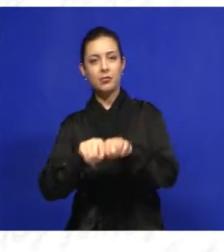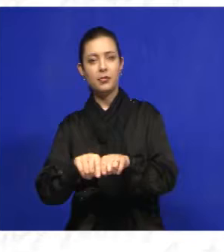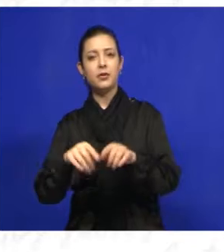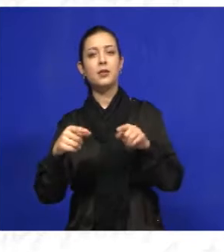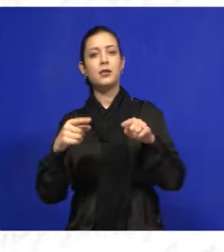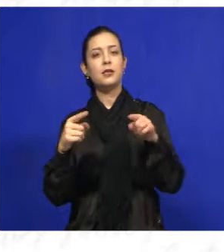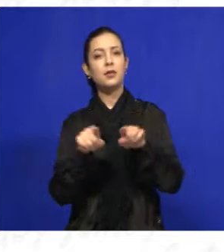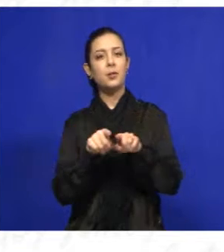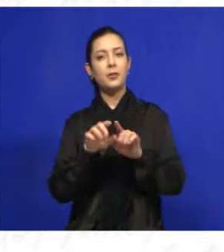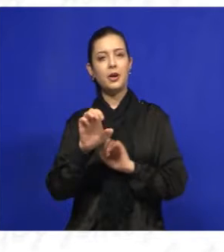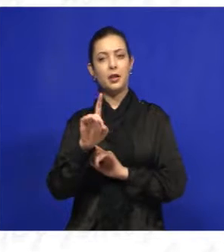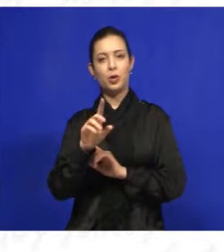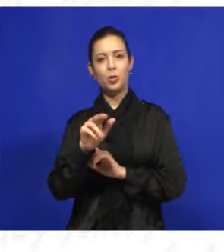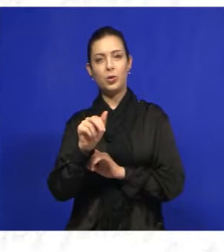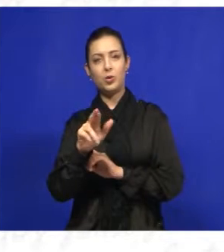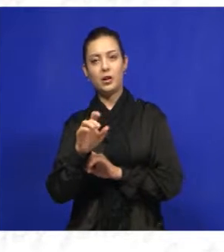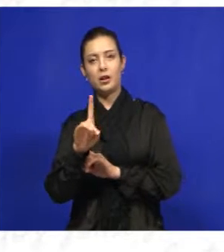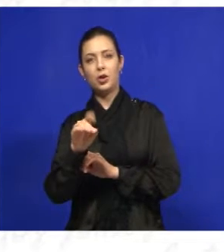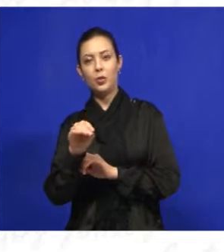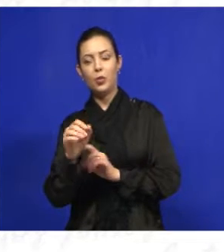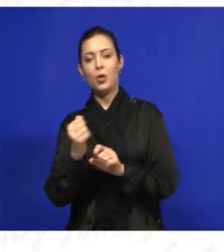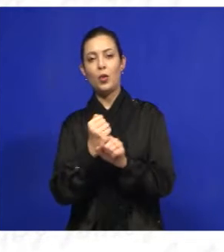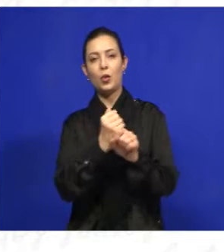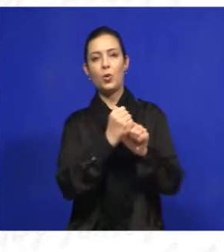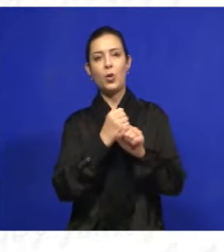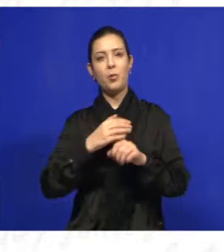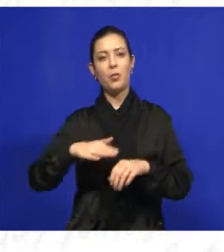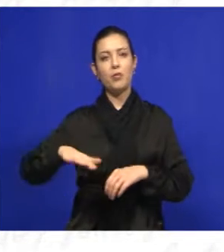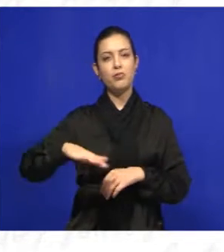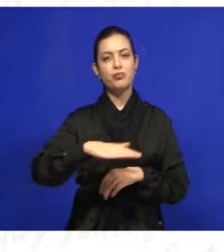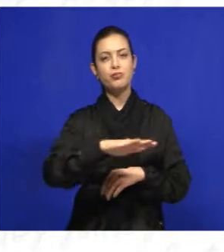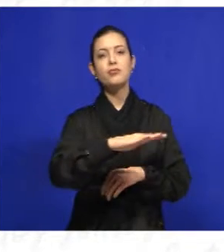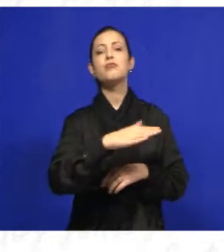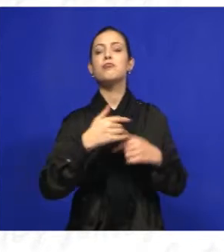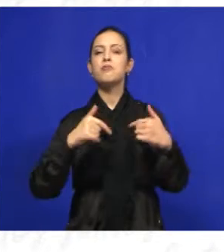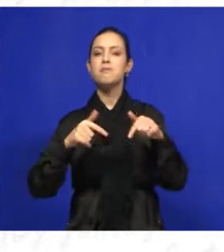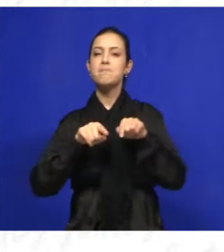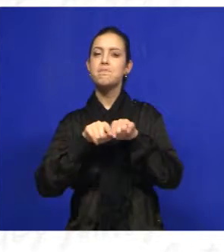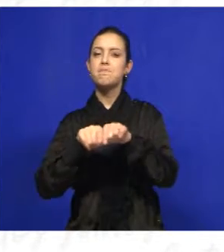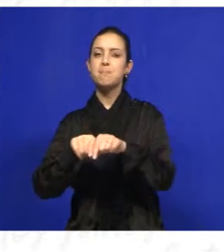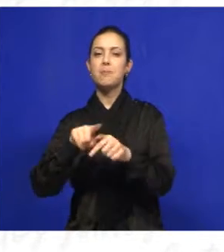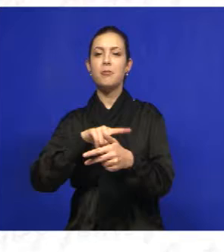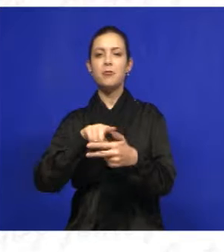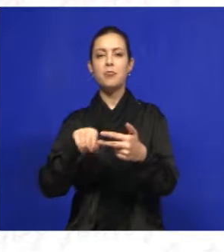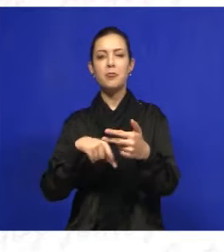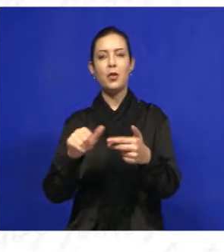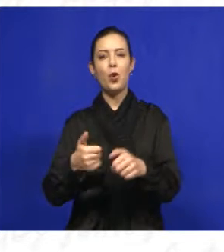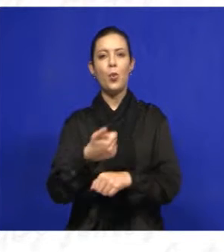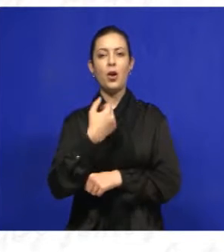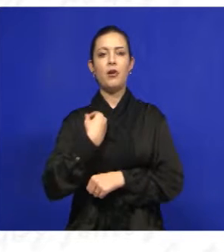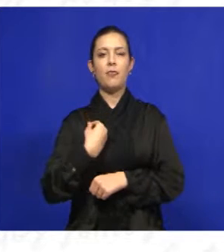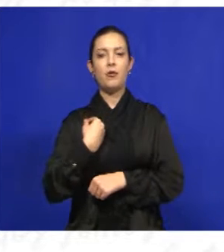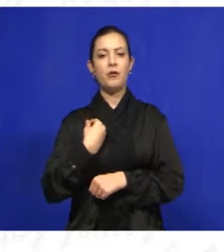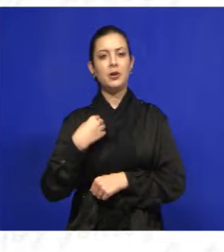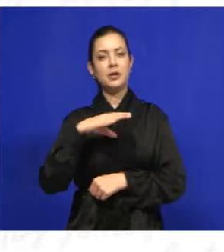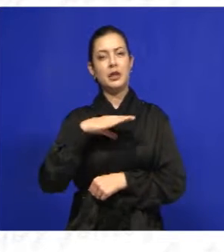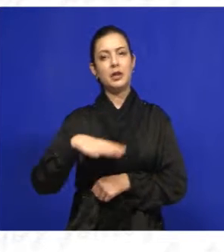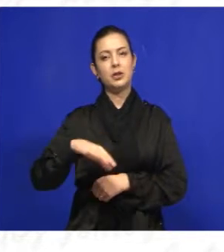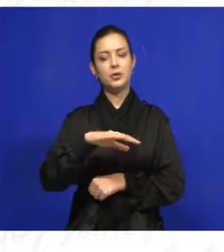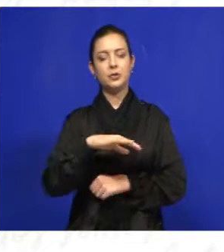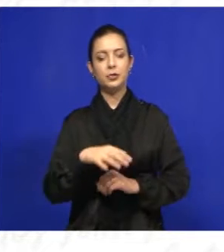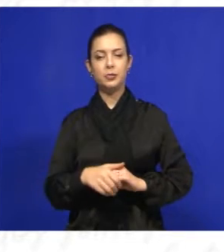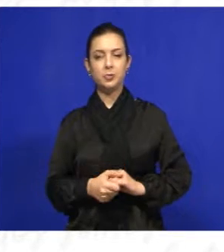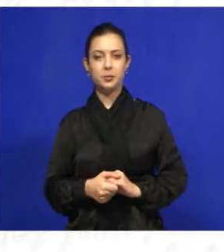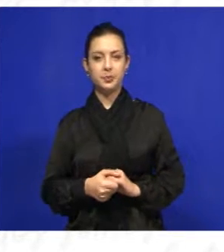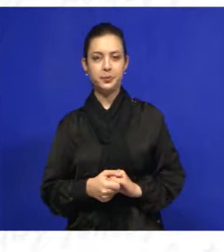parabéns ao Eduardo, que é o diretor de obras viárias, que estão aí trabalhando em prol da qualidade de vida da nossa população.